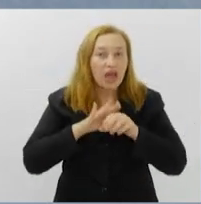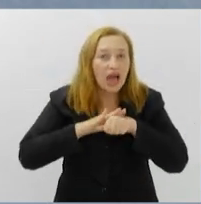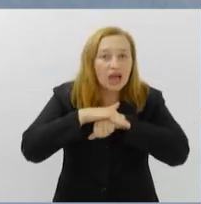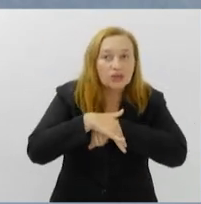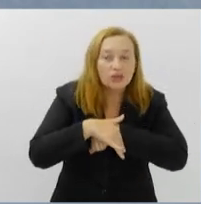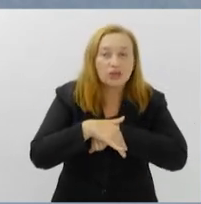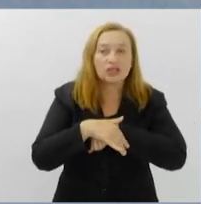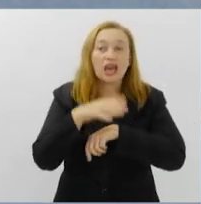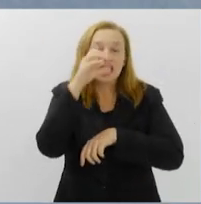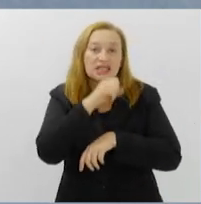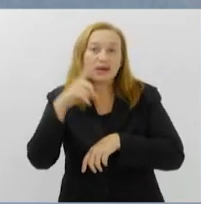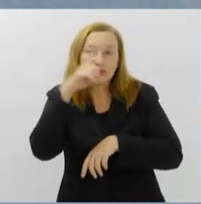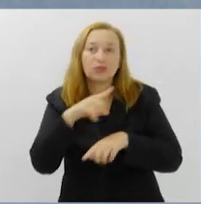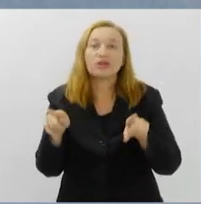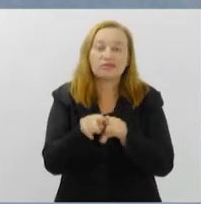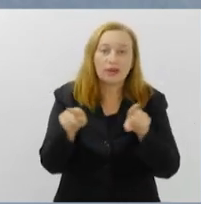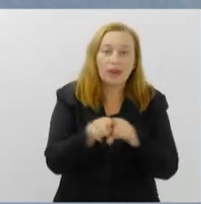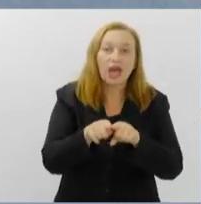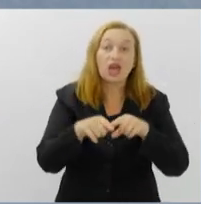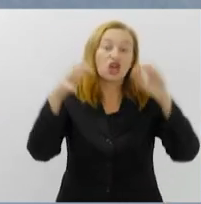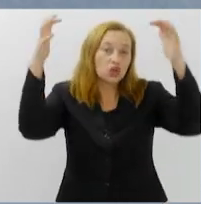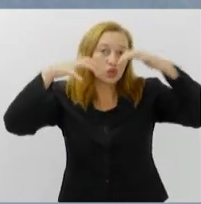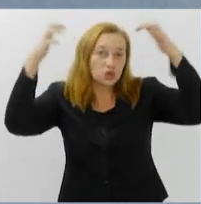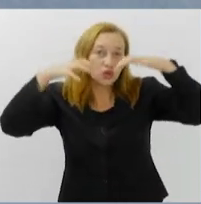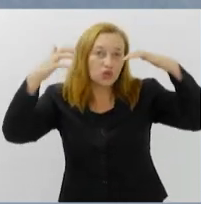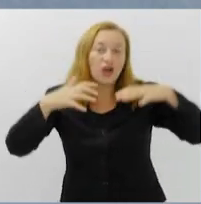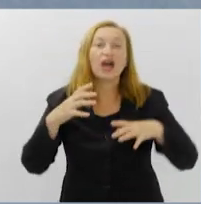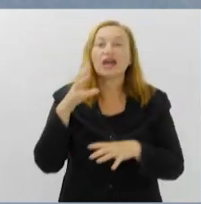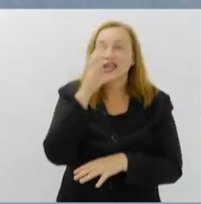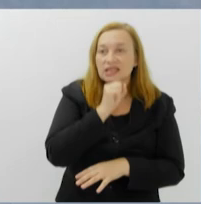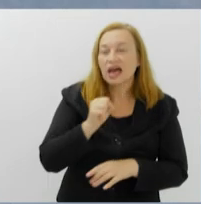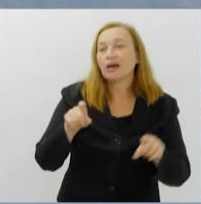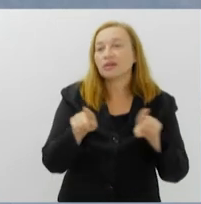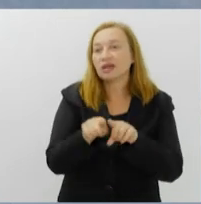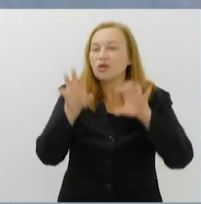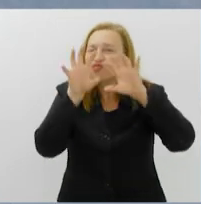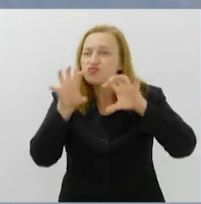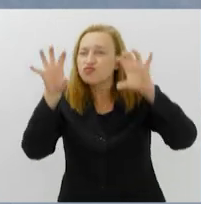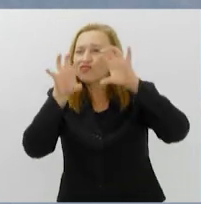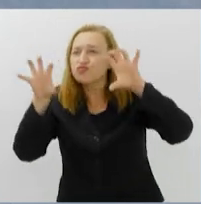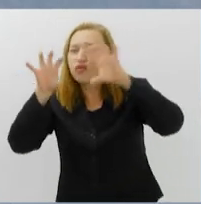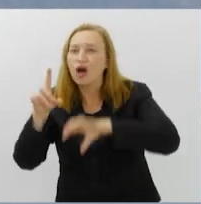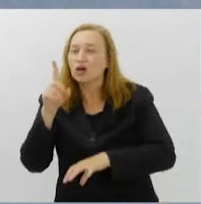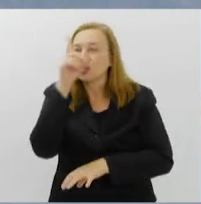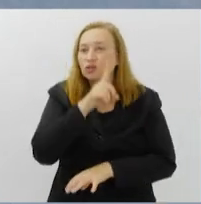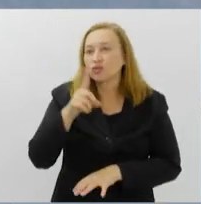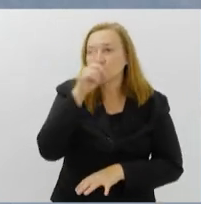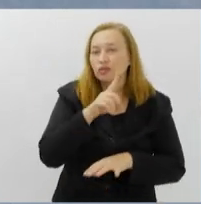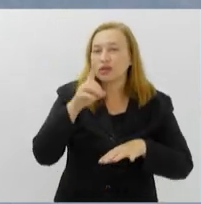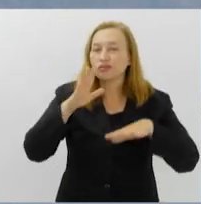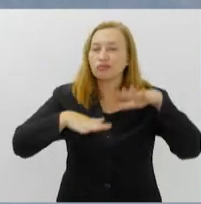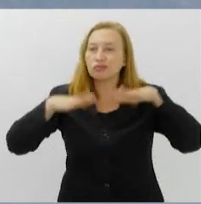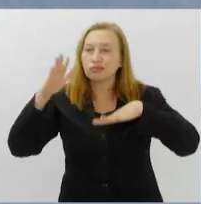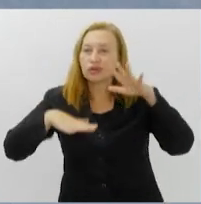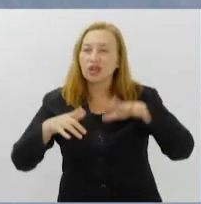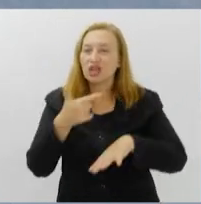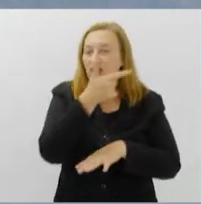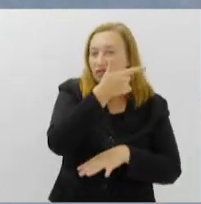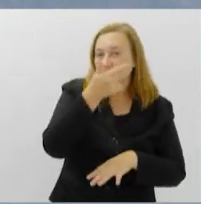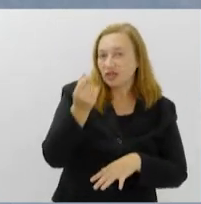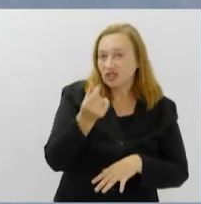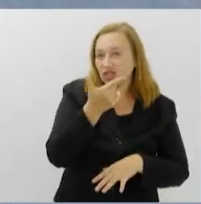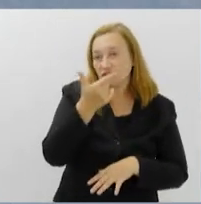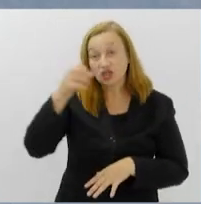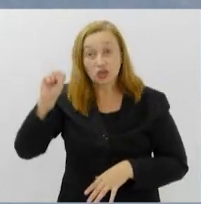de semana, também há previsão de chuva para o sábado e tempo nublado no domingo. As temperaturas oscilam entre 20 e 28